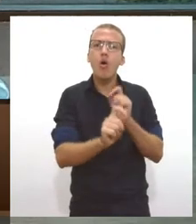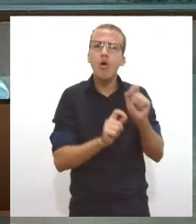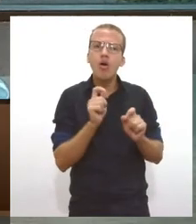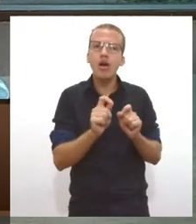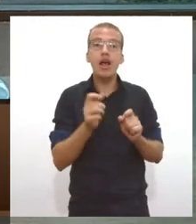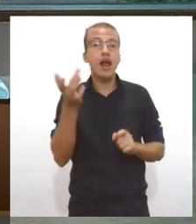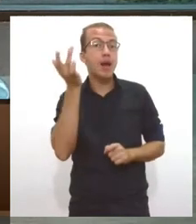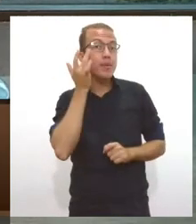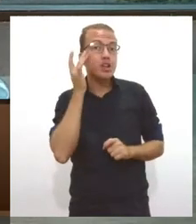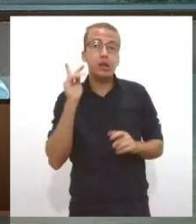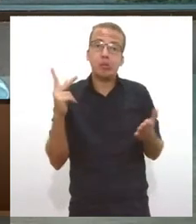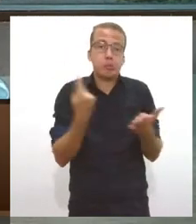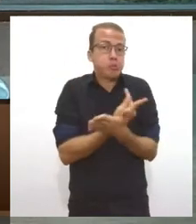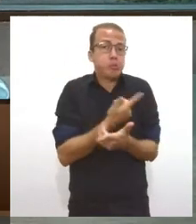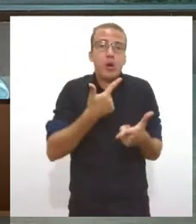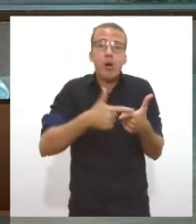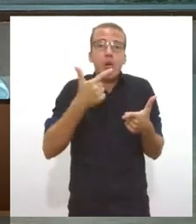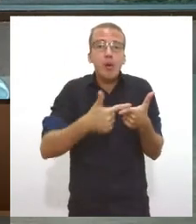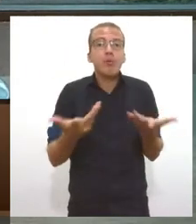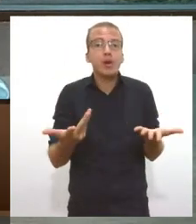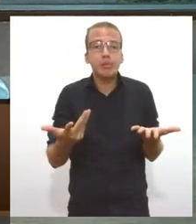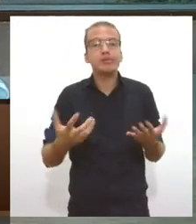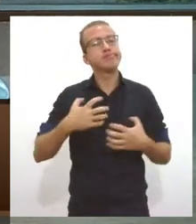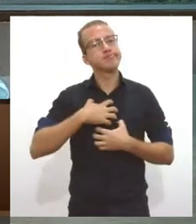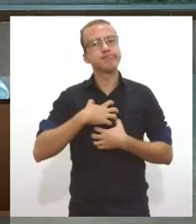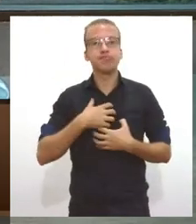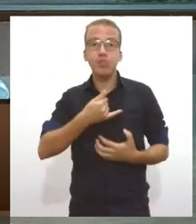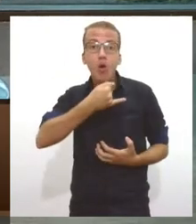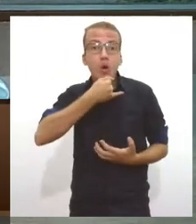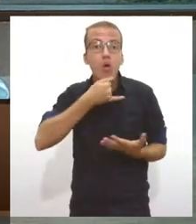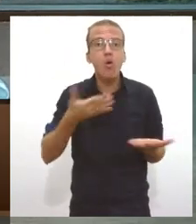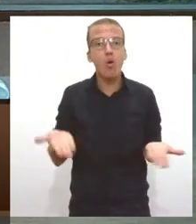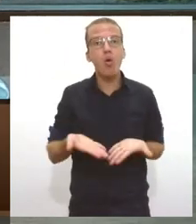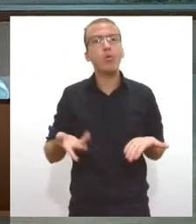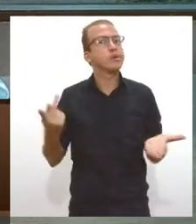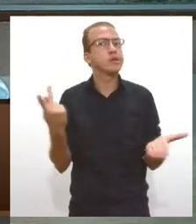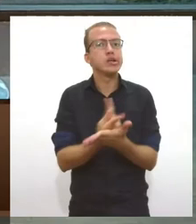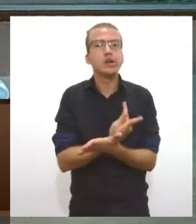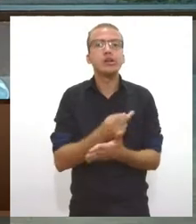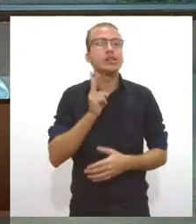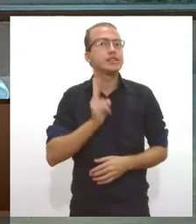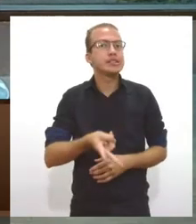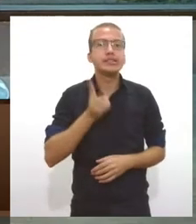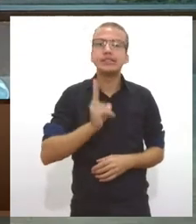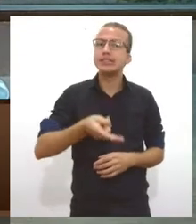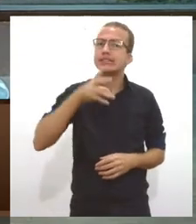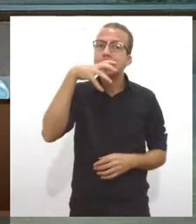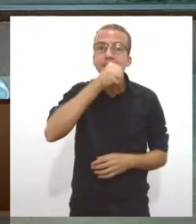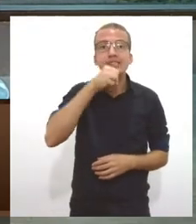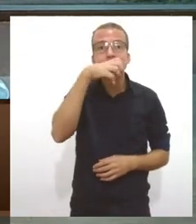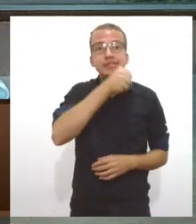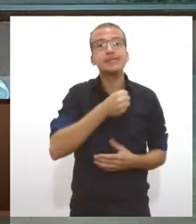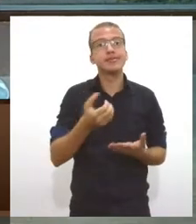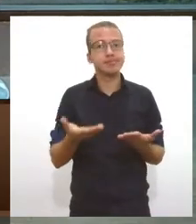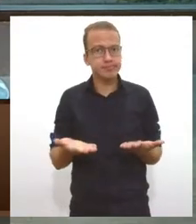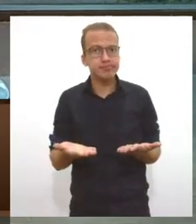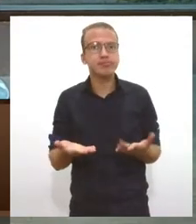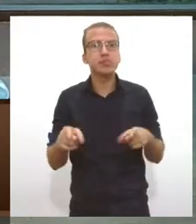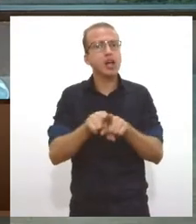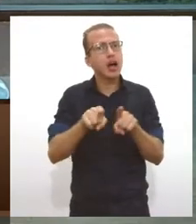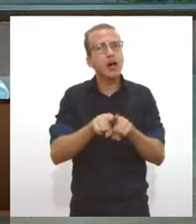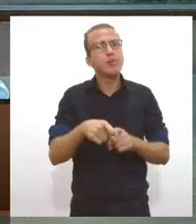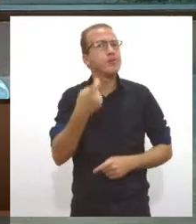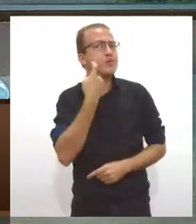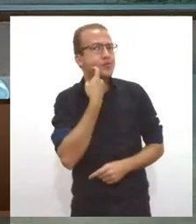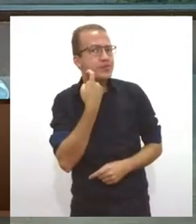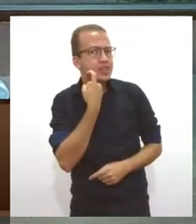alguma coisa. não. Infelizmente, é o que a gente vê todo fim de tarde, no sábado, e até na sexta-feira, não é só